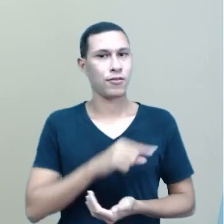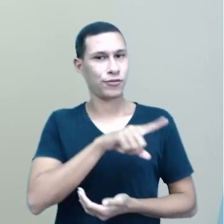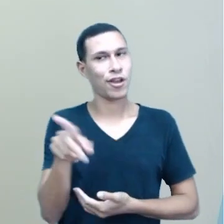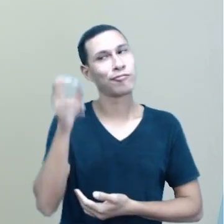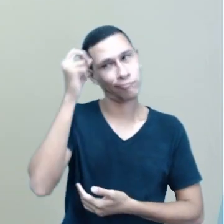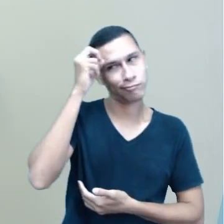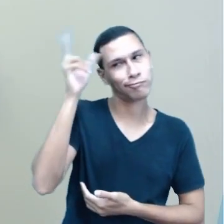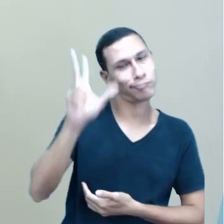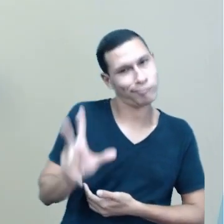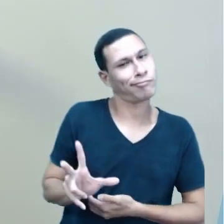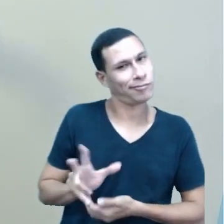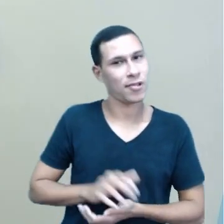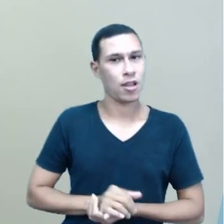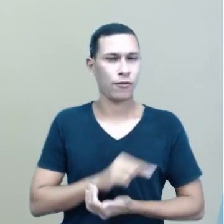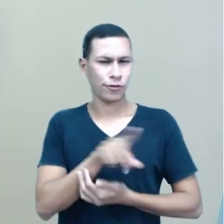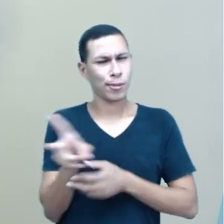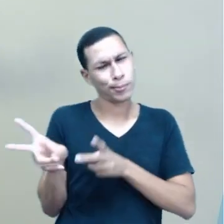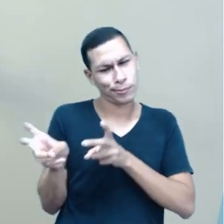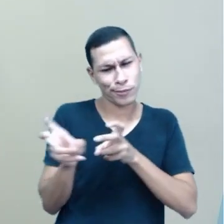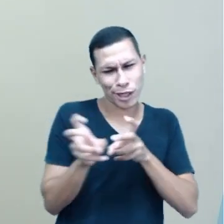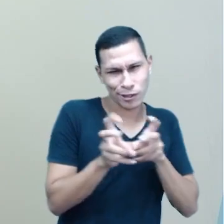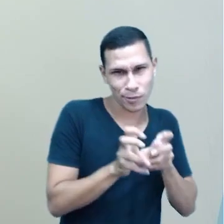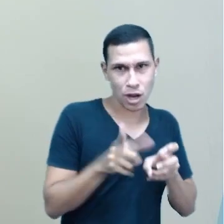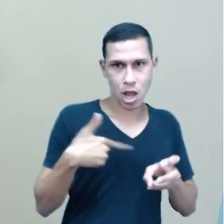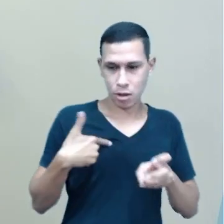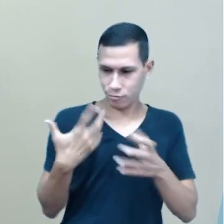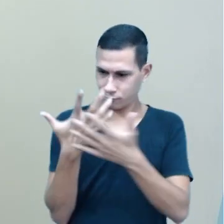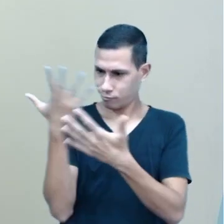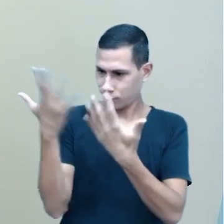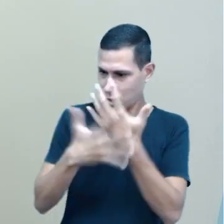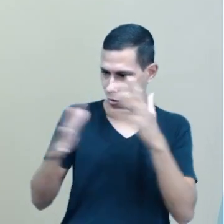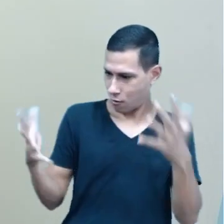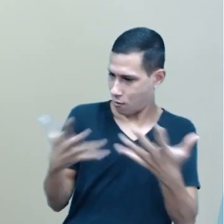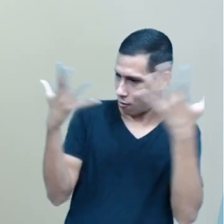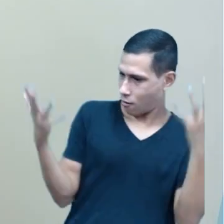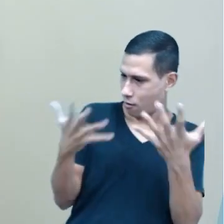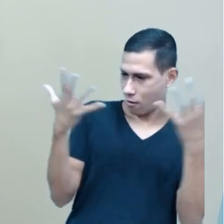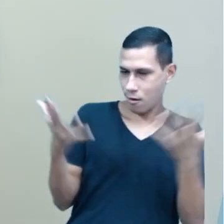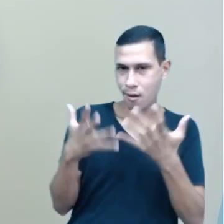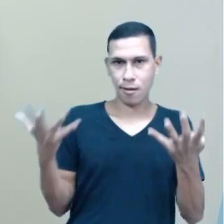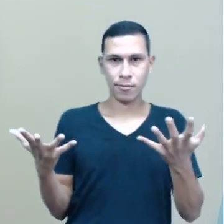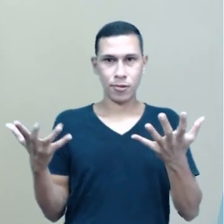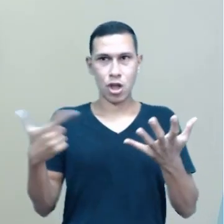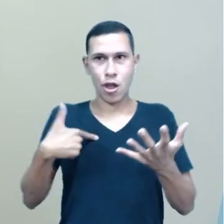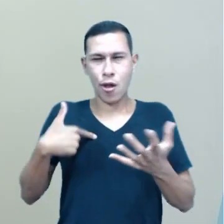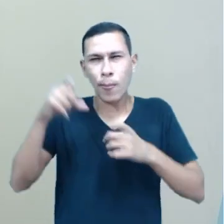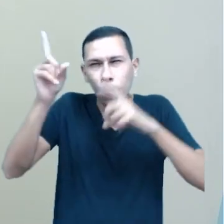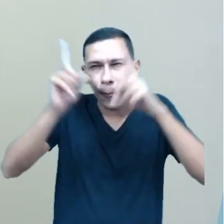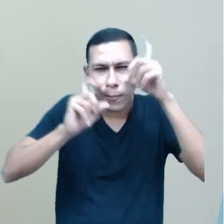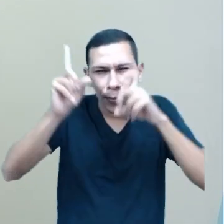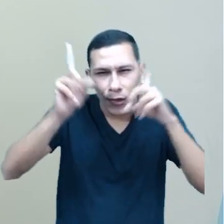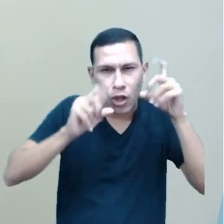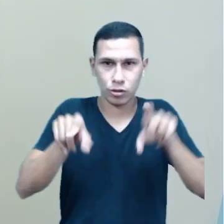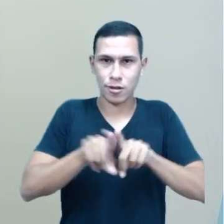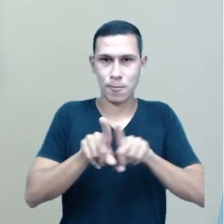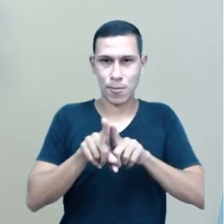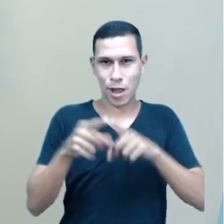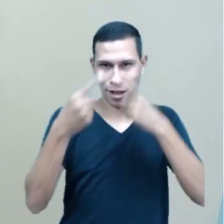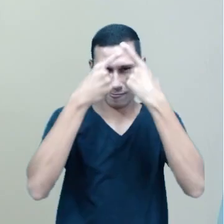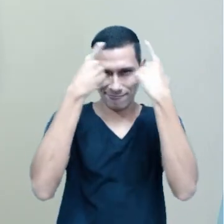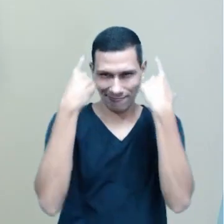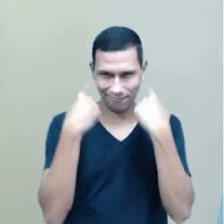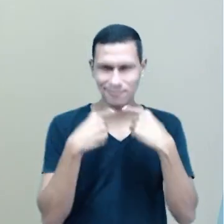espertos, né? Vocês viram que o tempo todo eu estou gesticulando, eu estou colocando uma expressão no meu rosto.